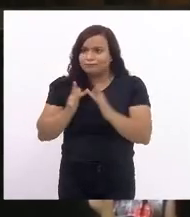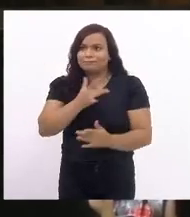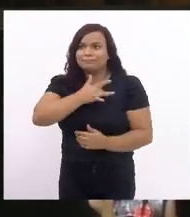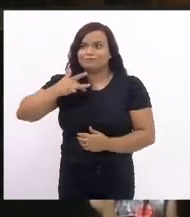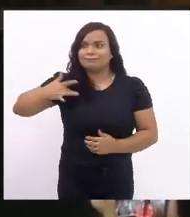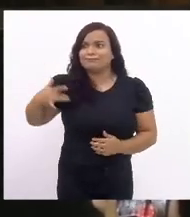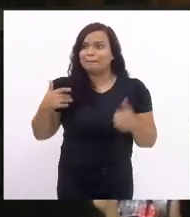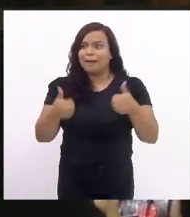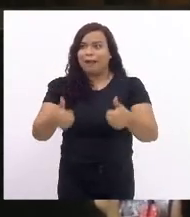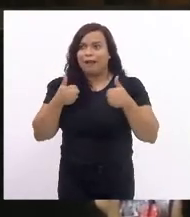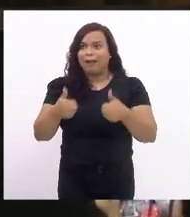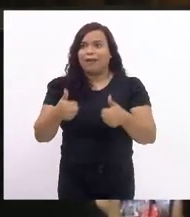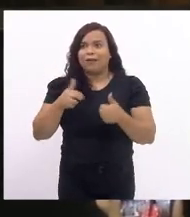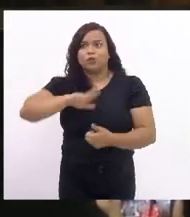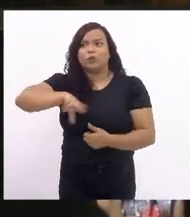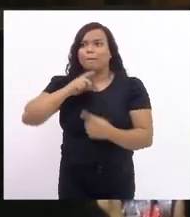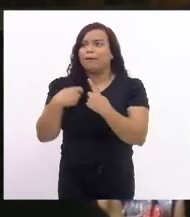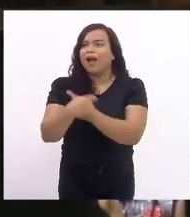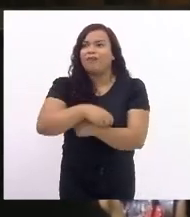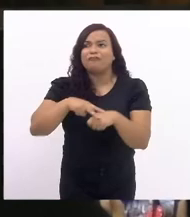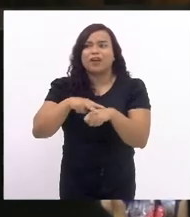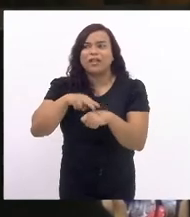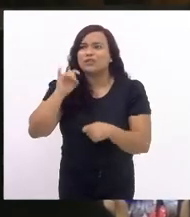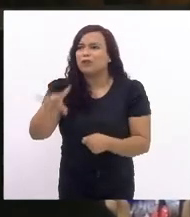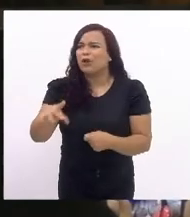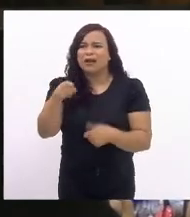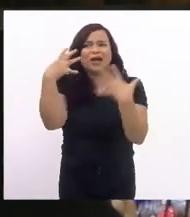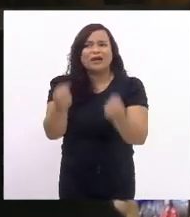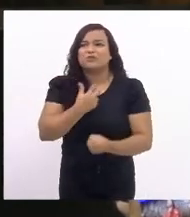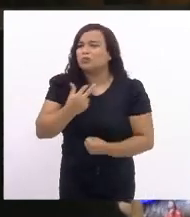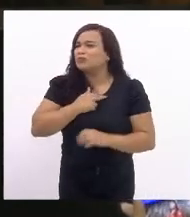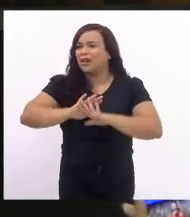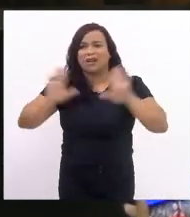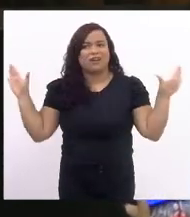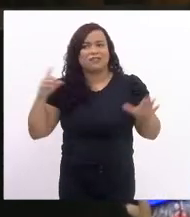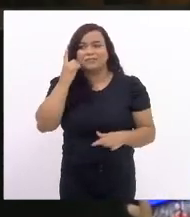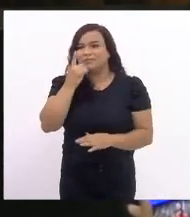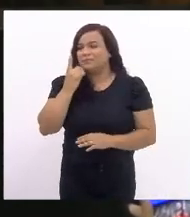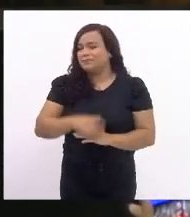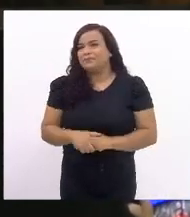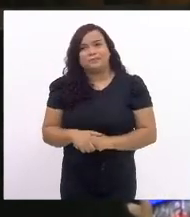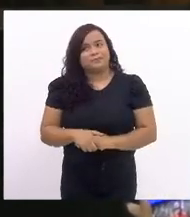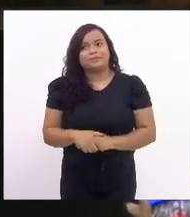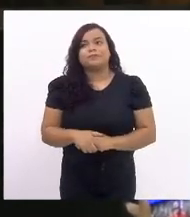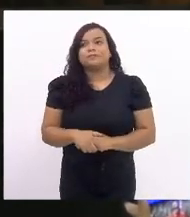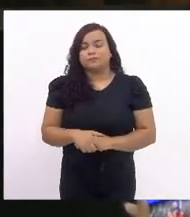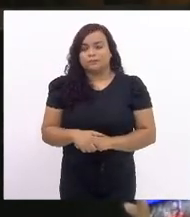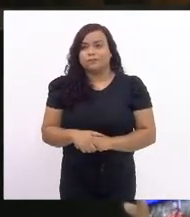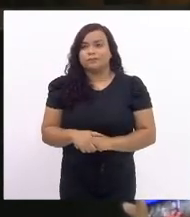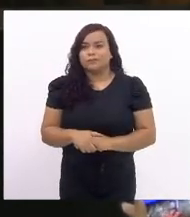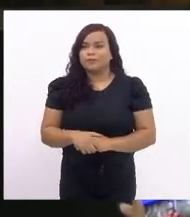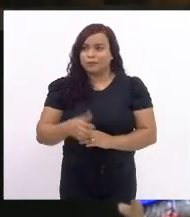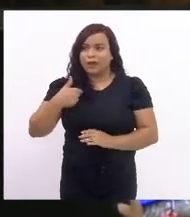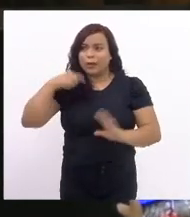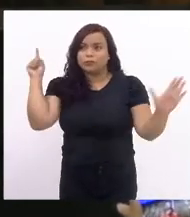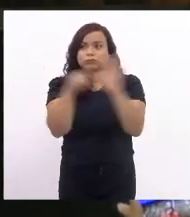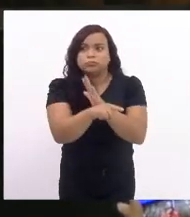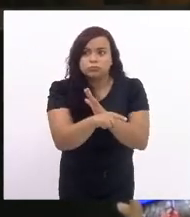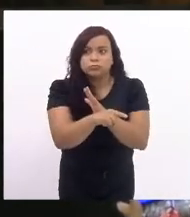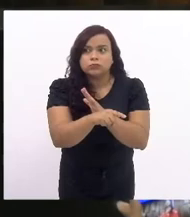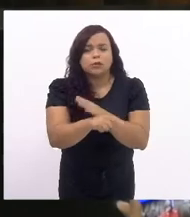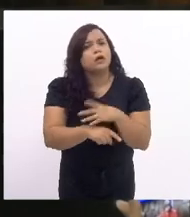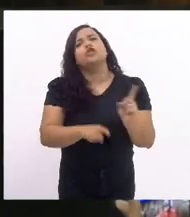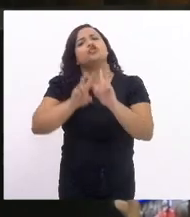bananas verdes. Isso é inadmissível, deputada. E aí, quando eu questionei